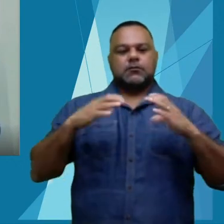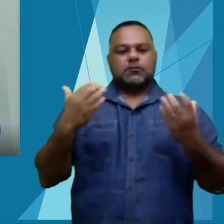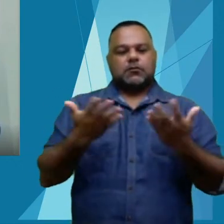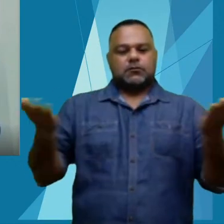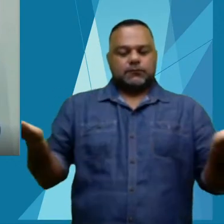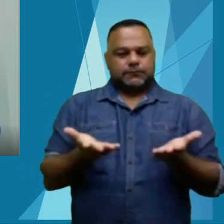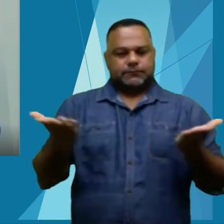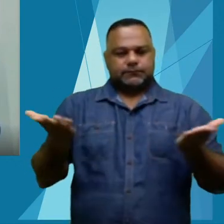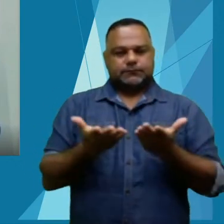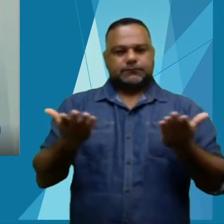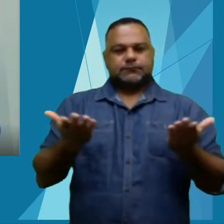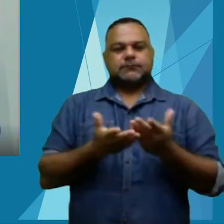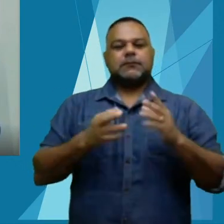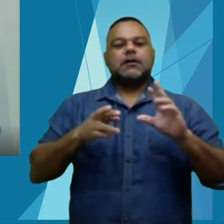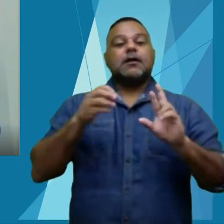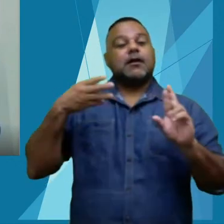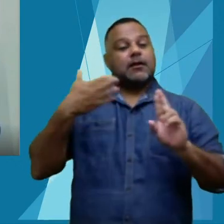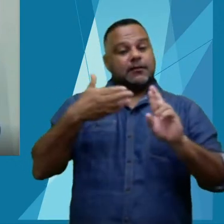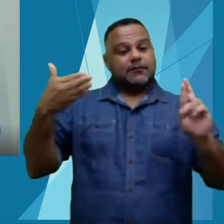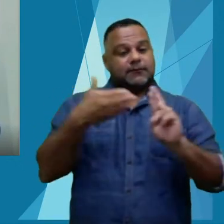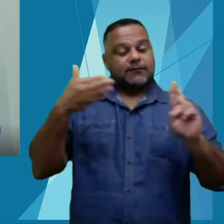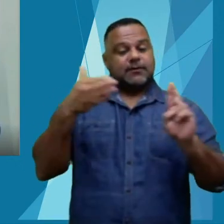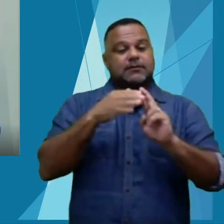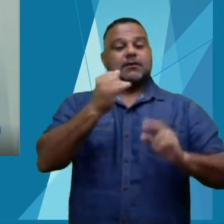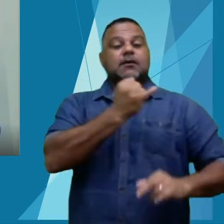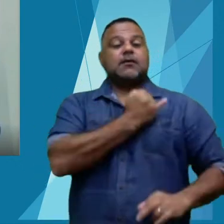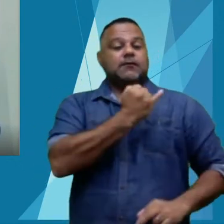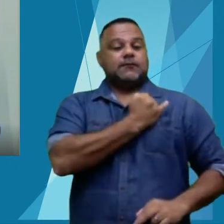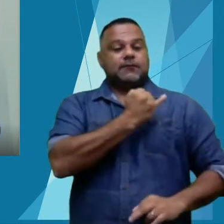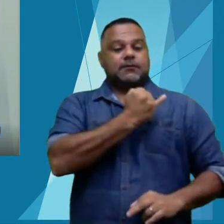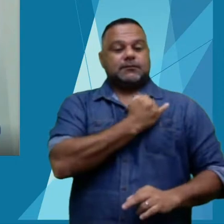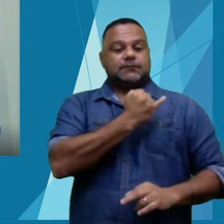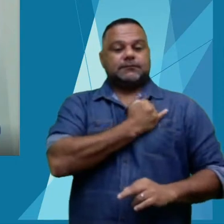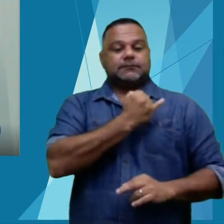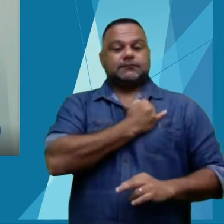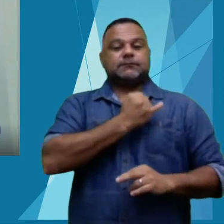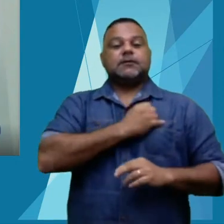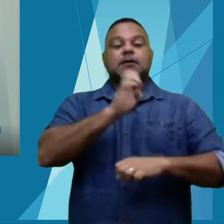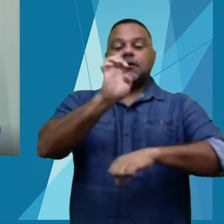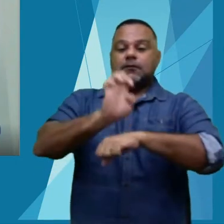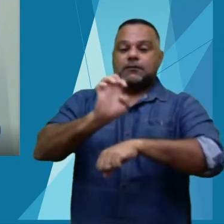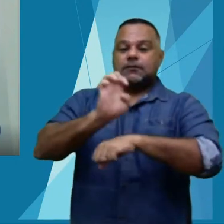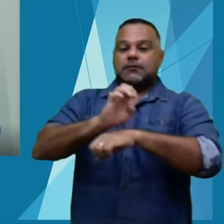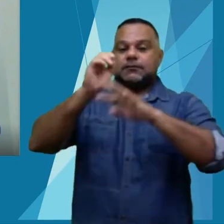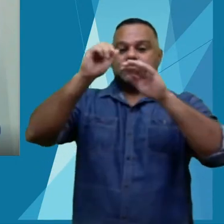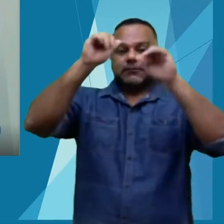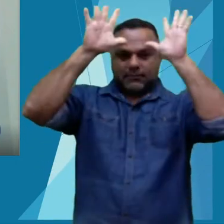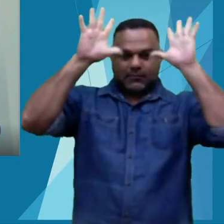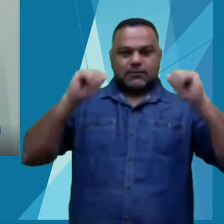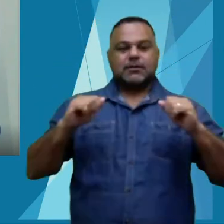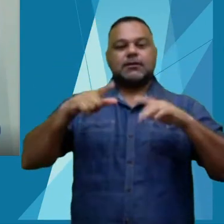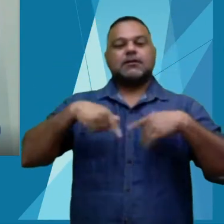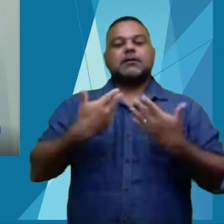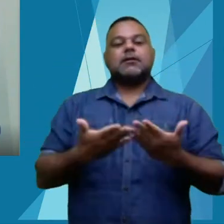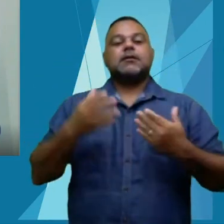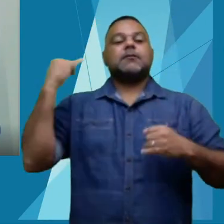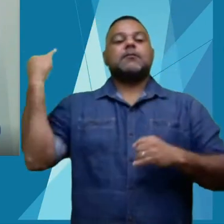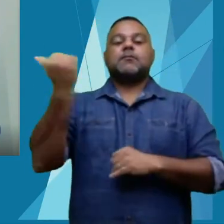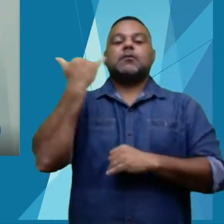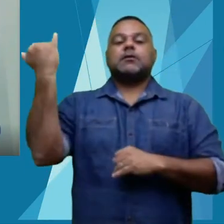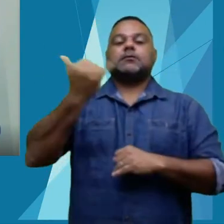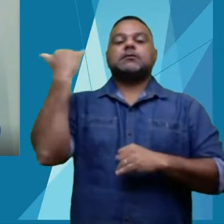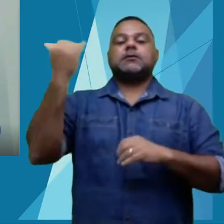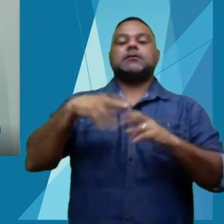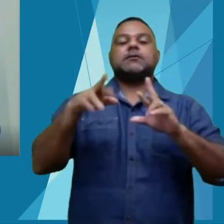torna referência no Instituto Federal do Acre, no Estado do Acre, e de suma importância também para a Rede